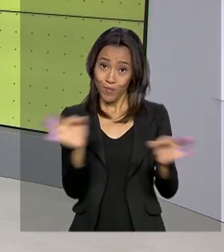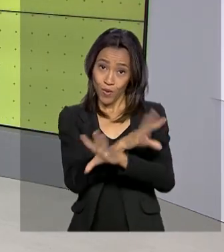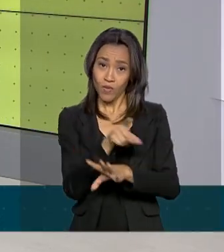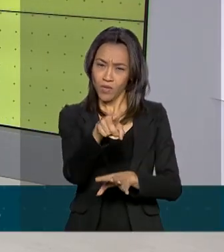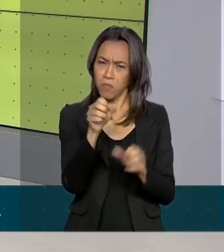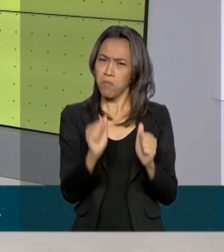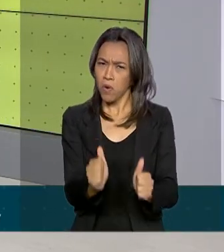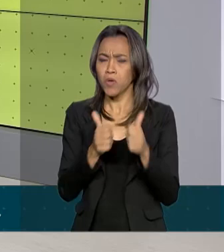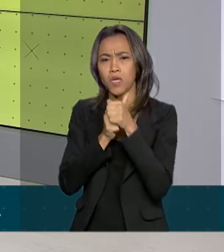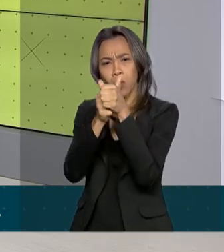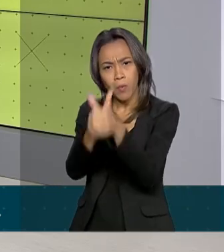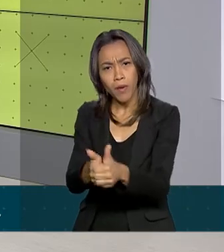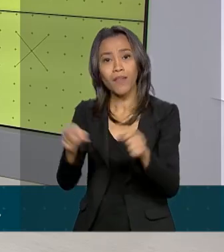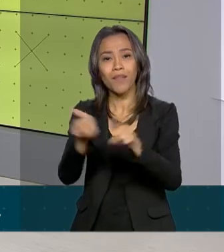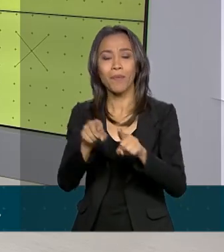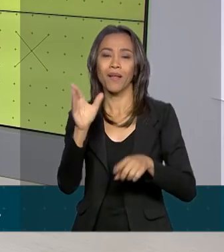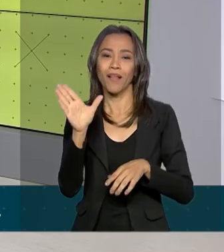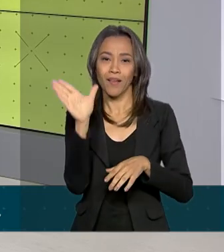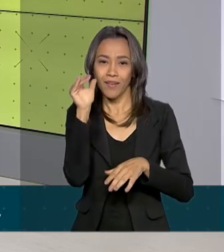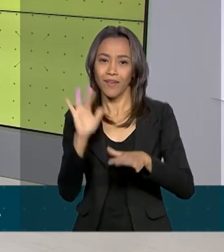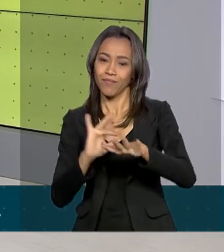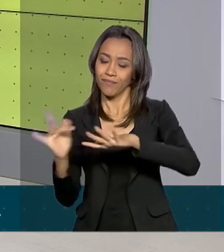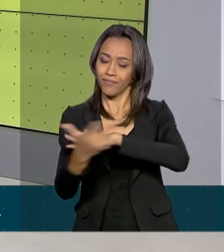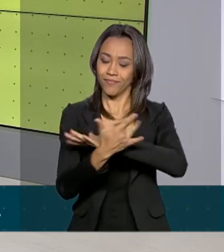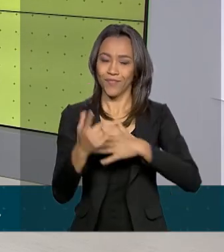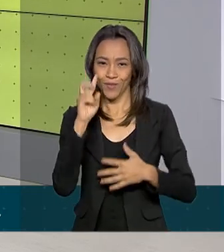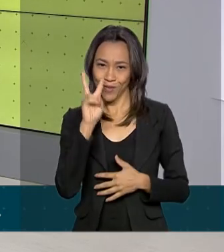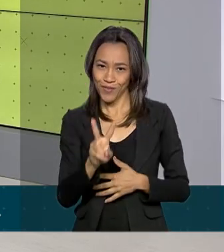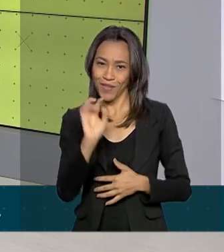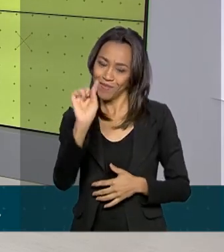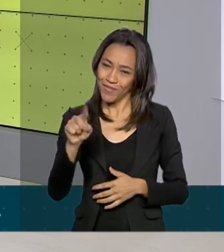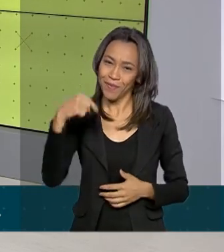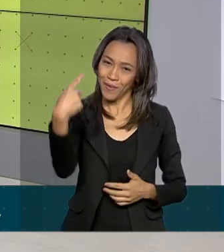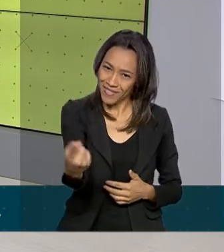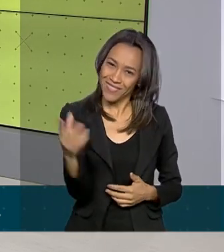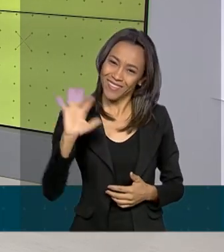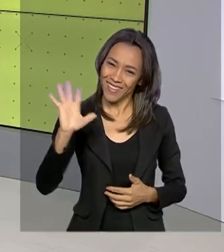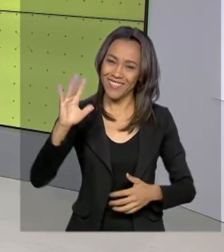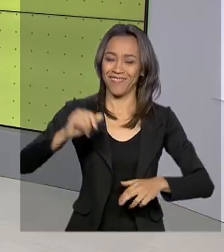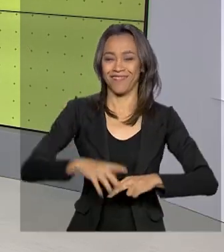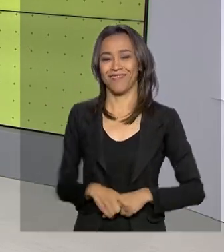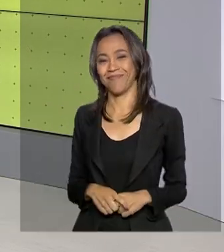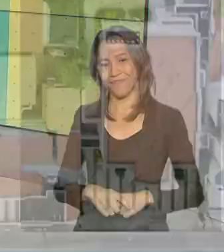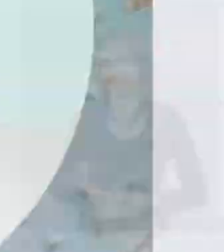Você pode nos acompanhar também pelas redes sociais. Nos vemos na próxima edição. Até lá!